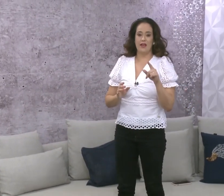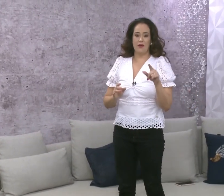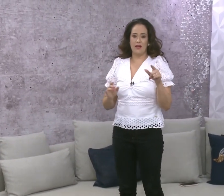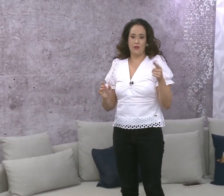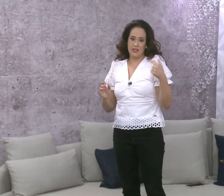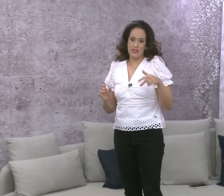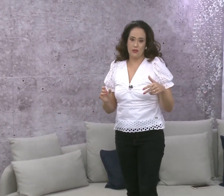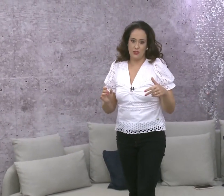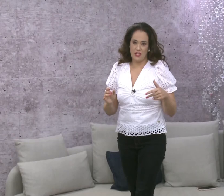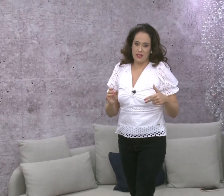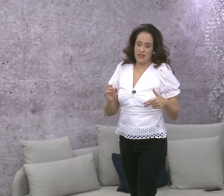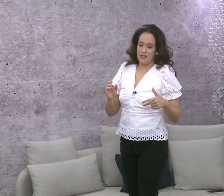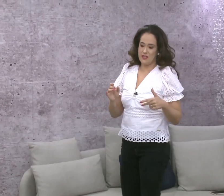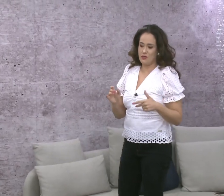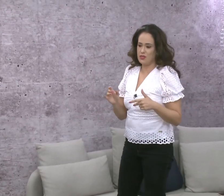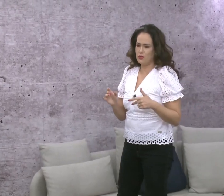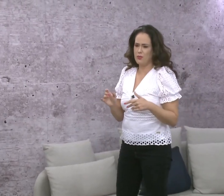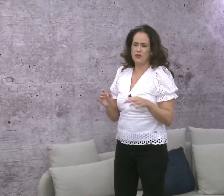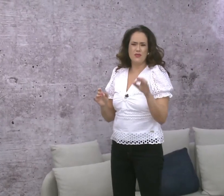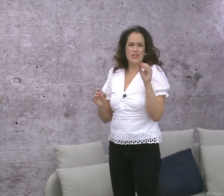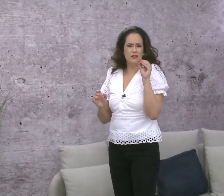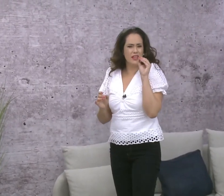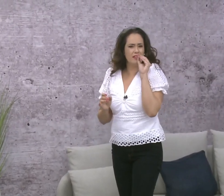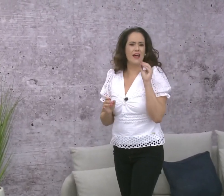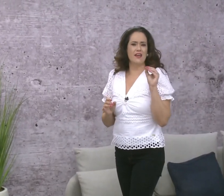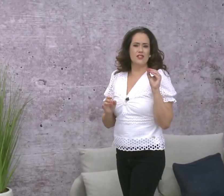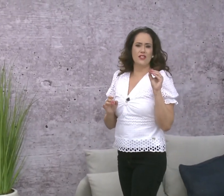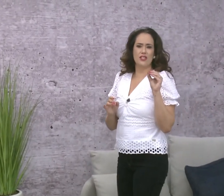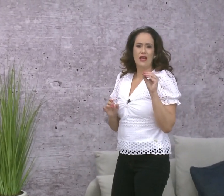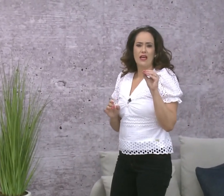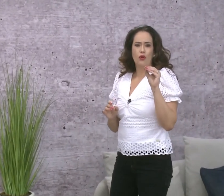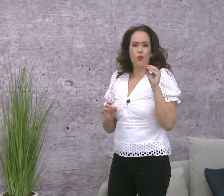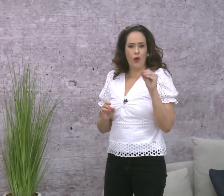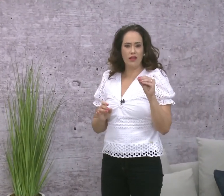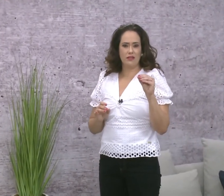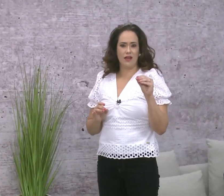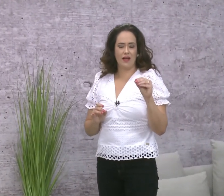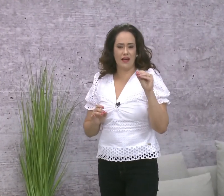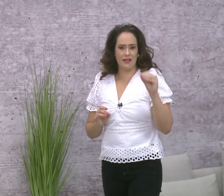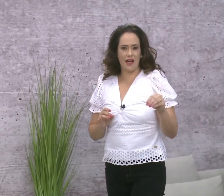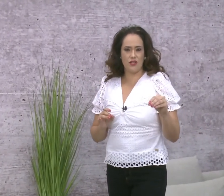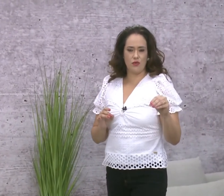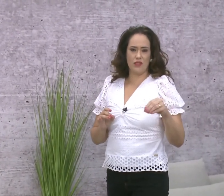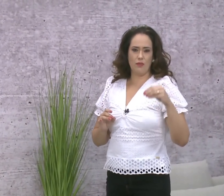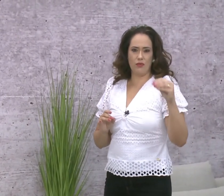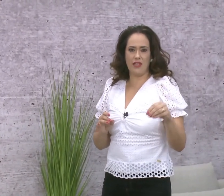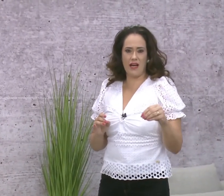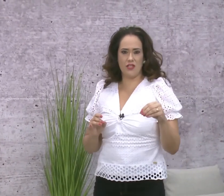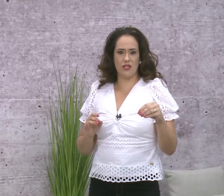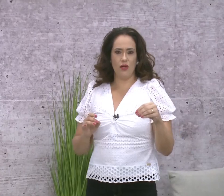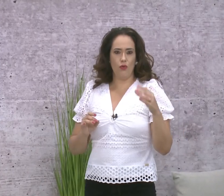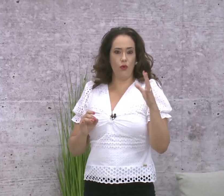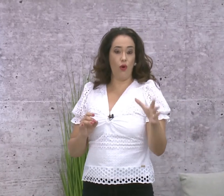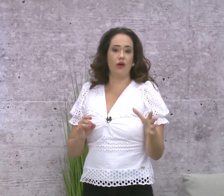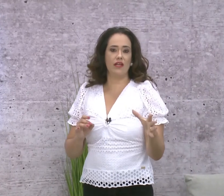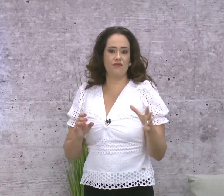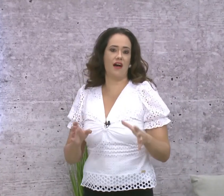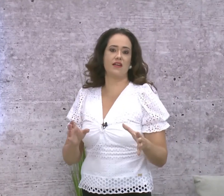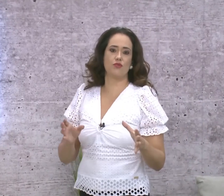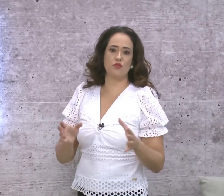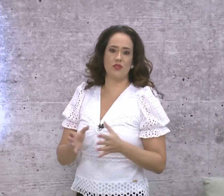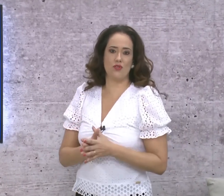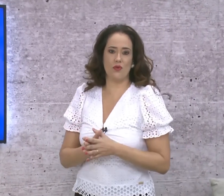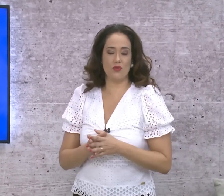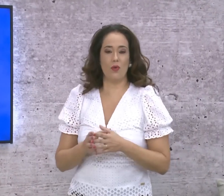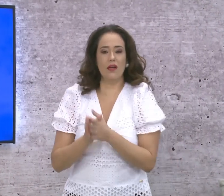Rony é um cara que eu conheci quando cheguei aqui em São José do Rio Preto. E você não tem ideia, gente, quanta caridade, quanta bondade o Rony